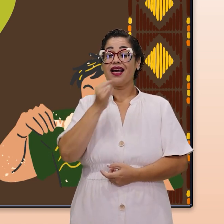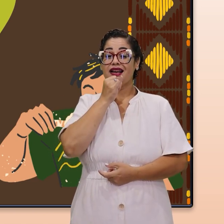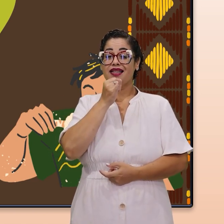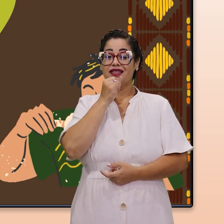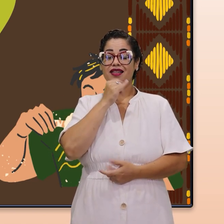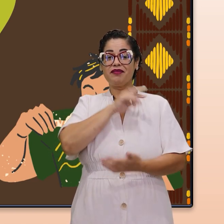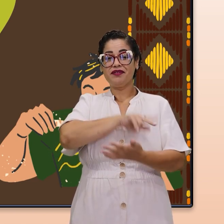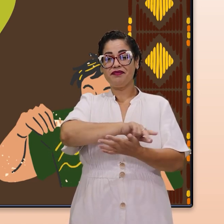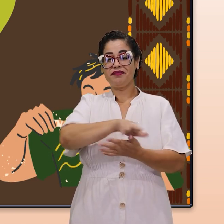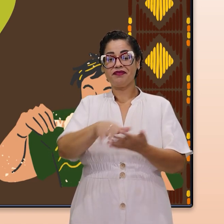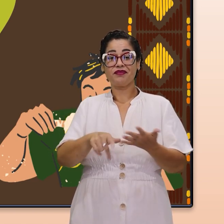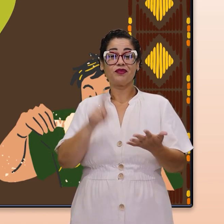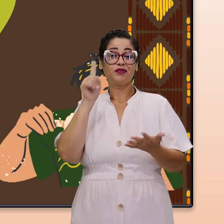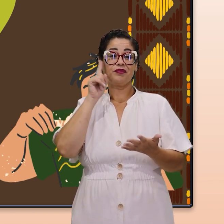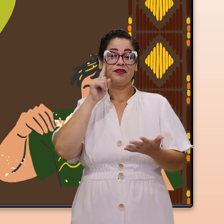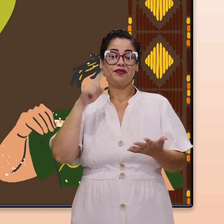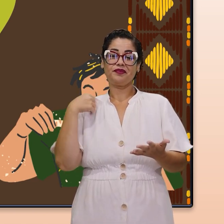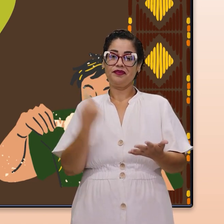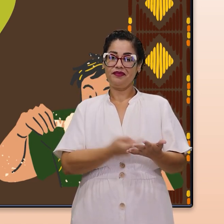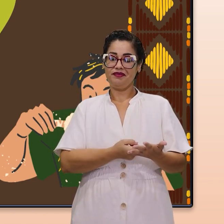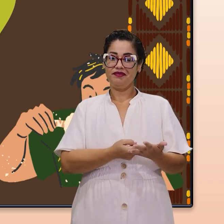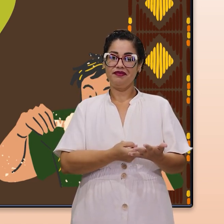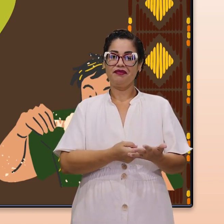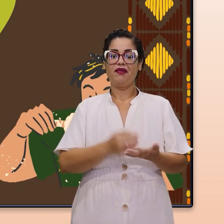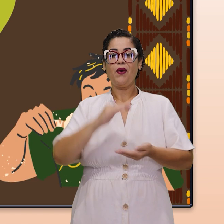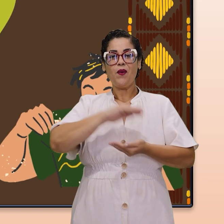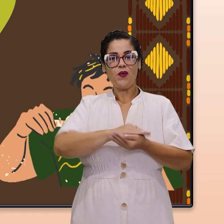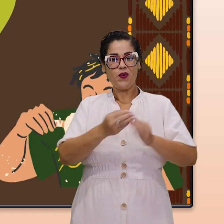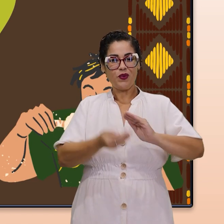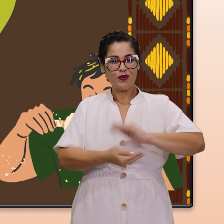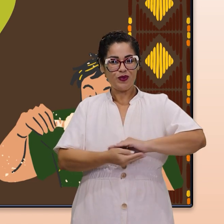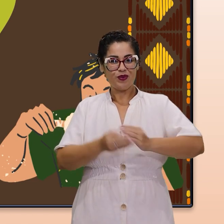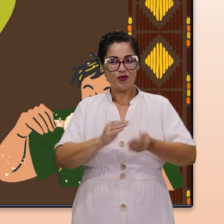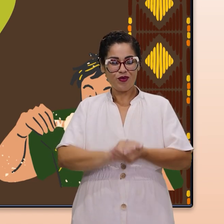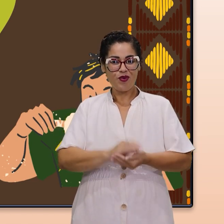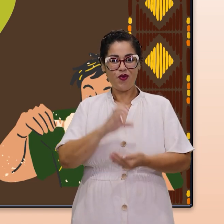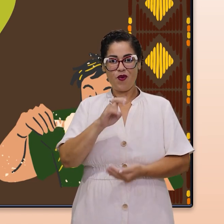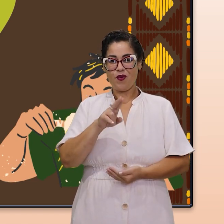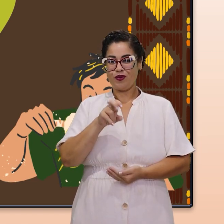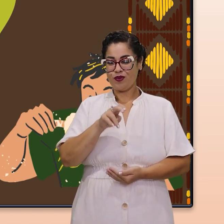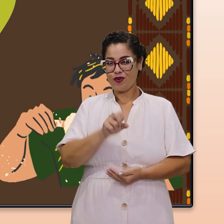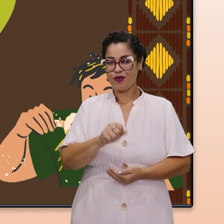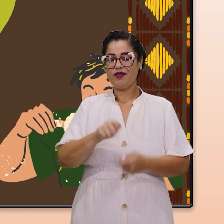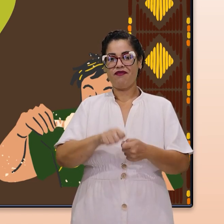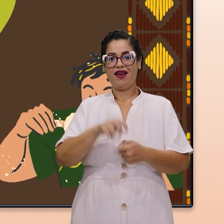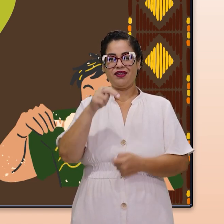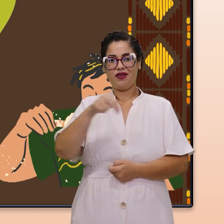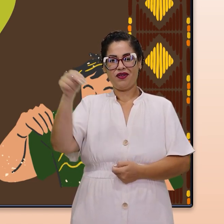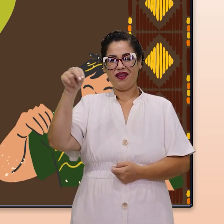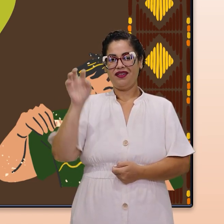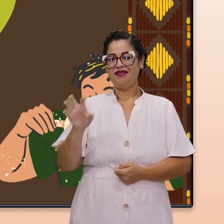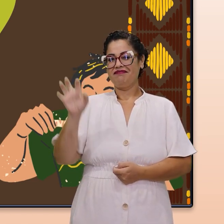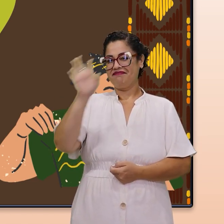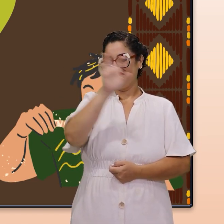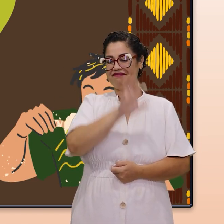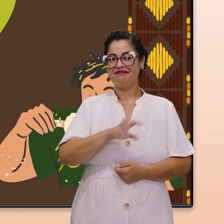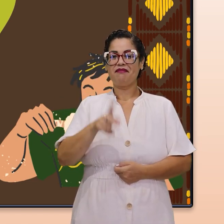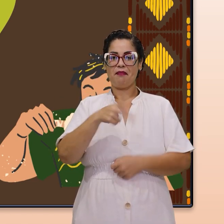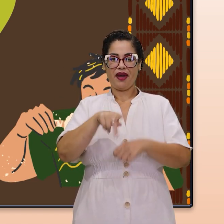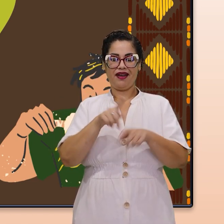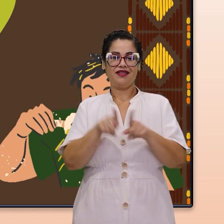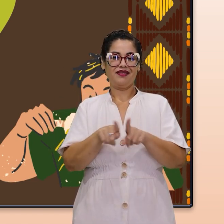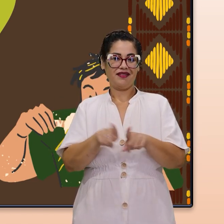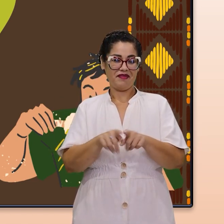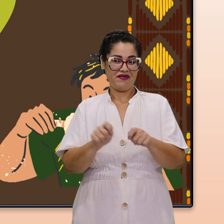exemplos do nosso dia a dia. É o cuscuz, que se faz muito no Nordeste e em outras partes do país